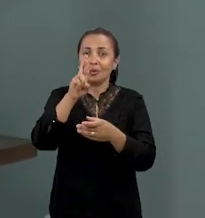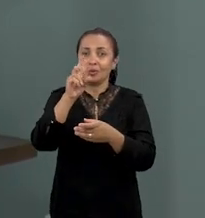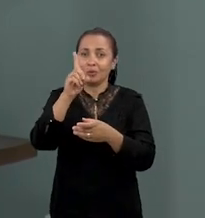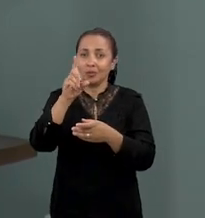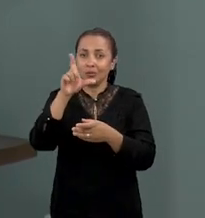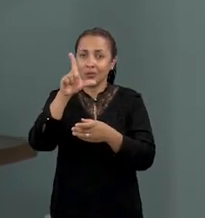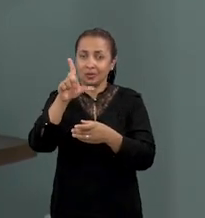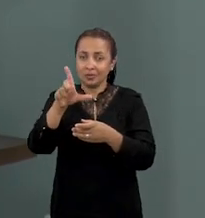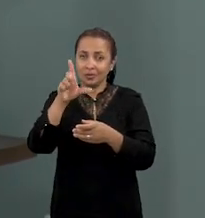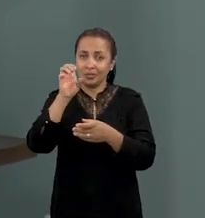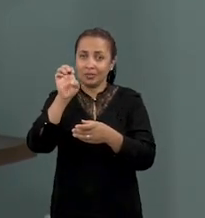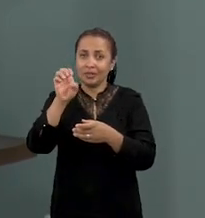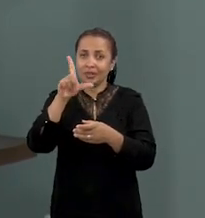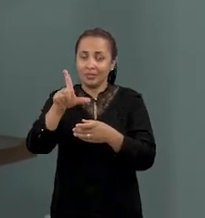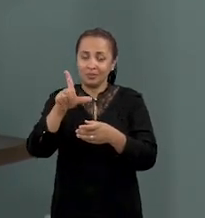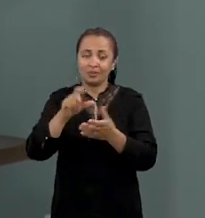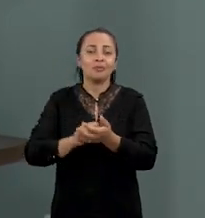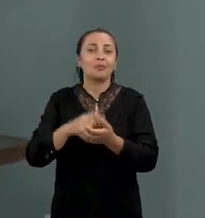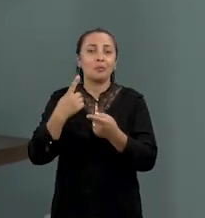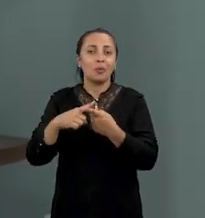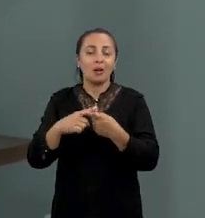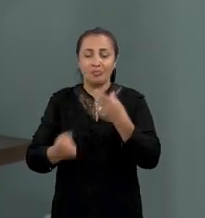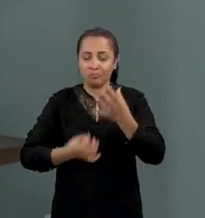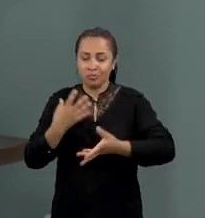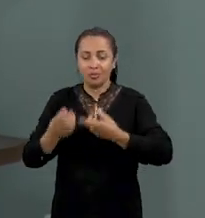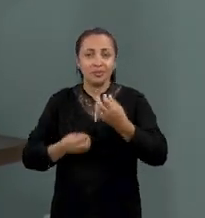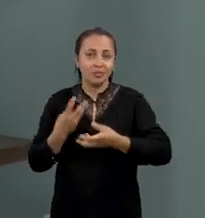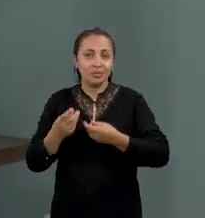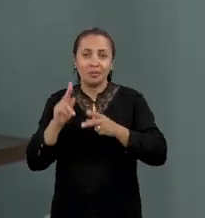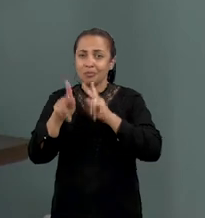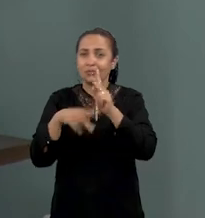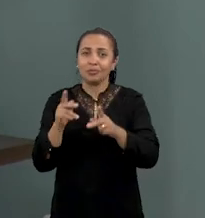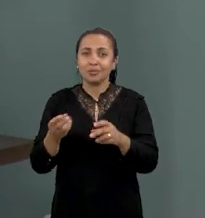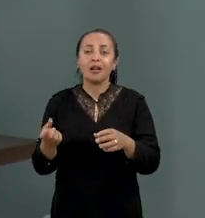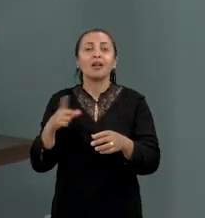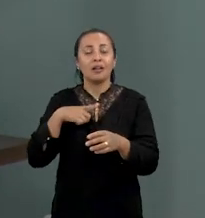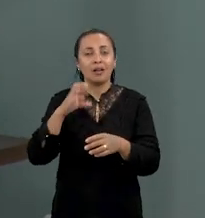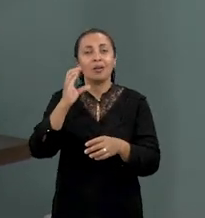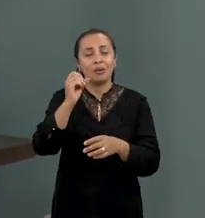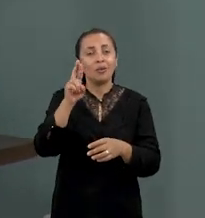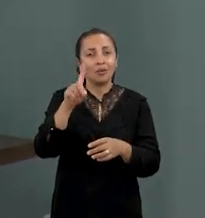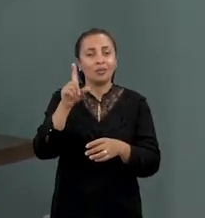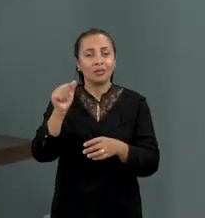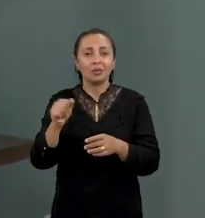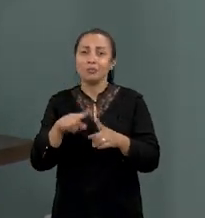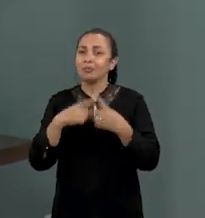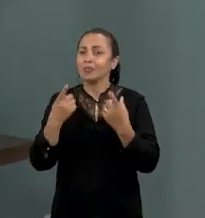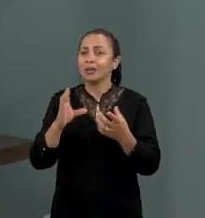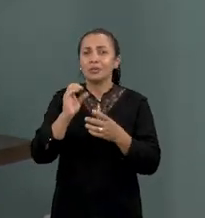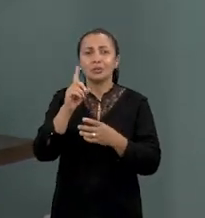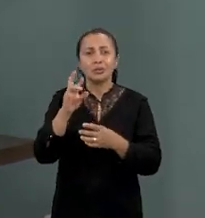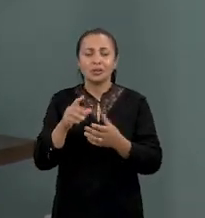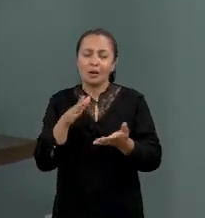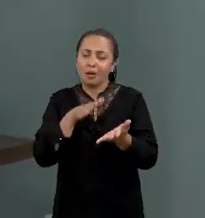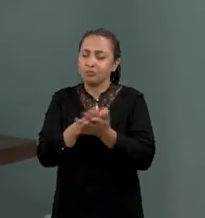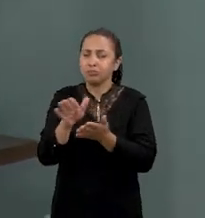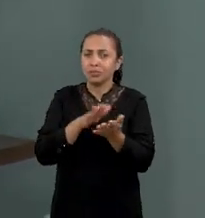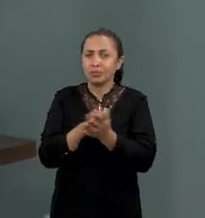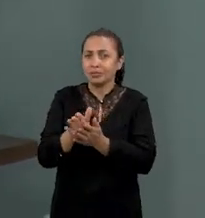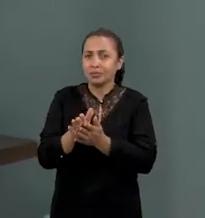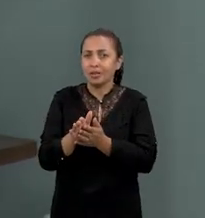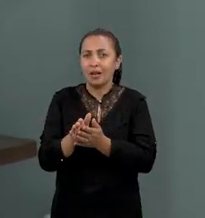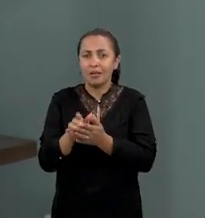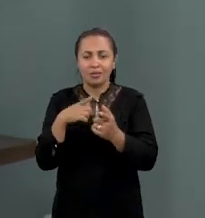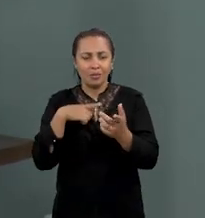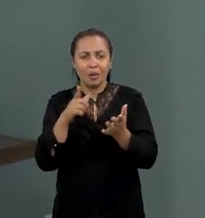popular, mas nem toda poesia popular é o cordel, porque o cordel ele vai ter a questão do impresso, né? Através dos folhetos